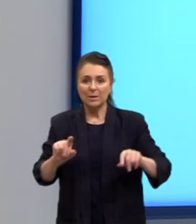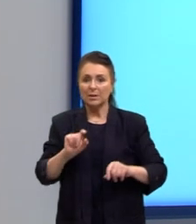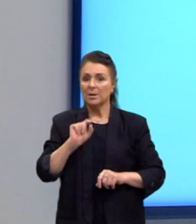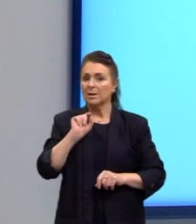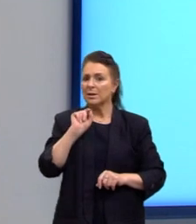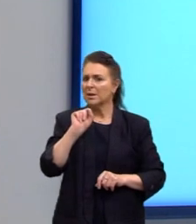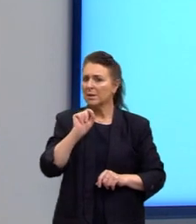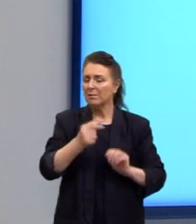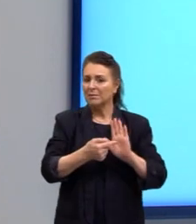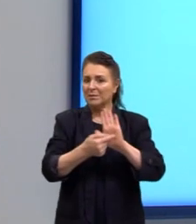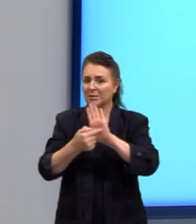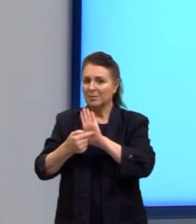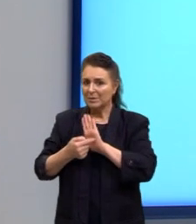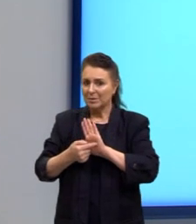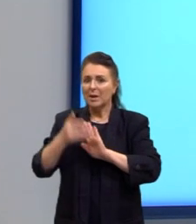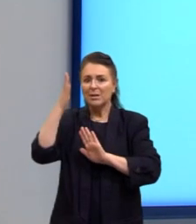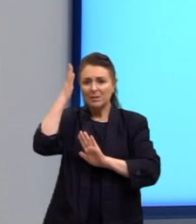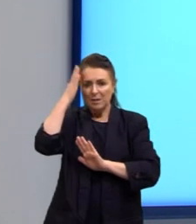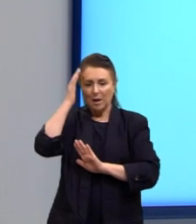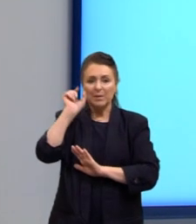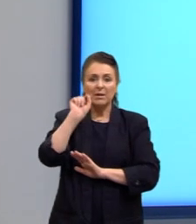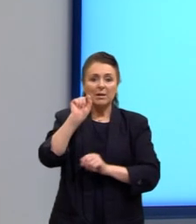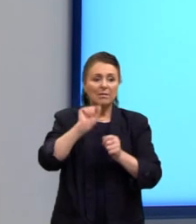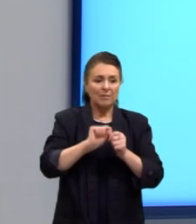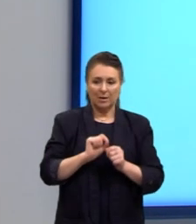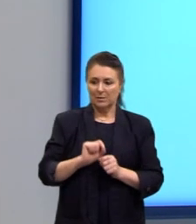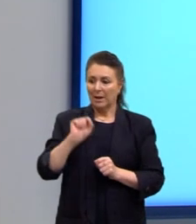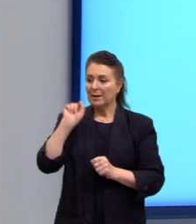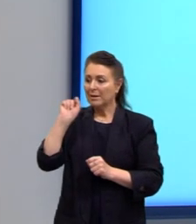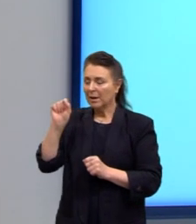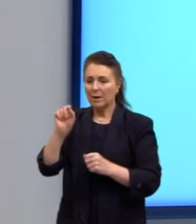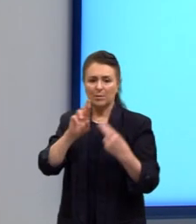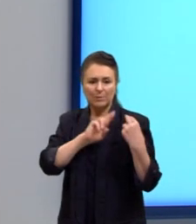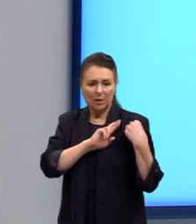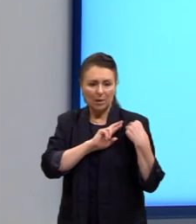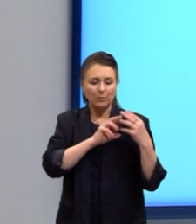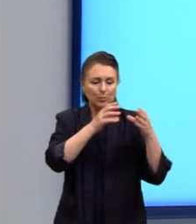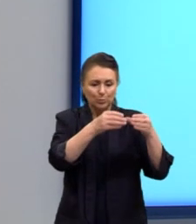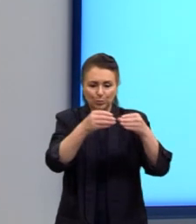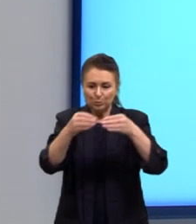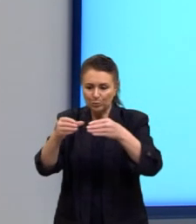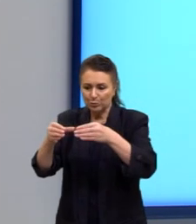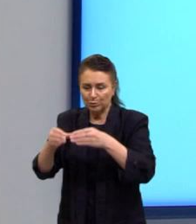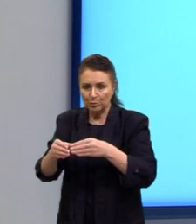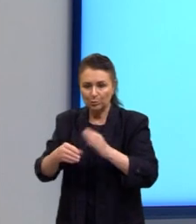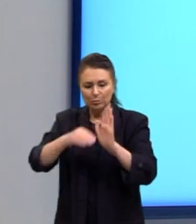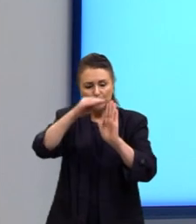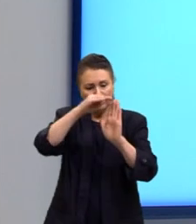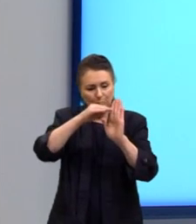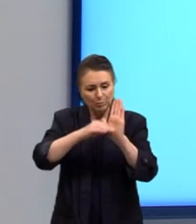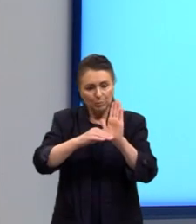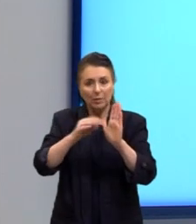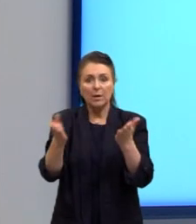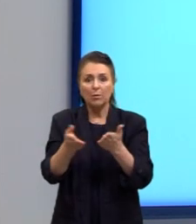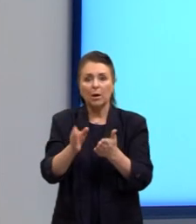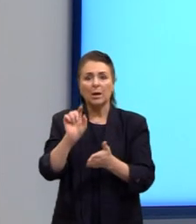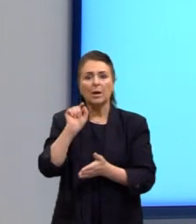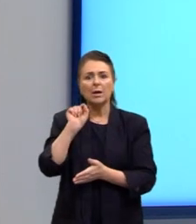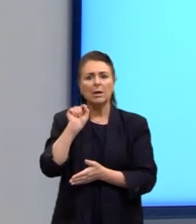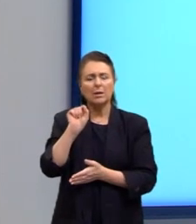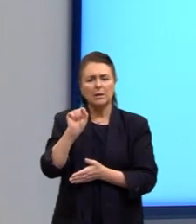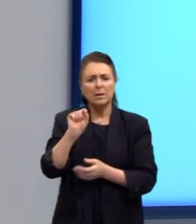A gente já sabe o que vai ser feito, quem vai executar, através de quê, e mais o que vai acontecer com esse projeto? O que vai ser feito?